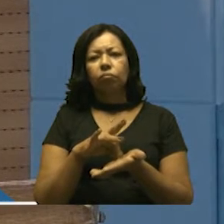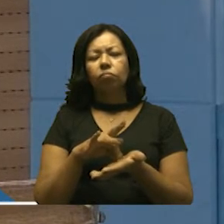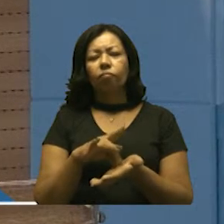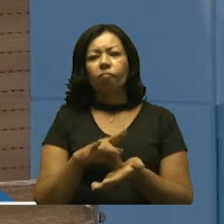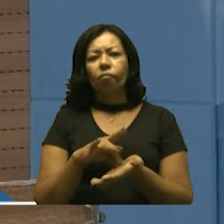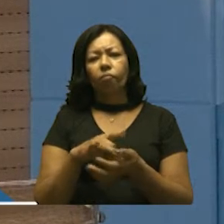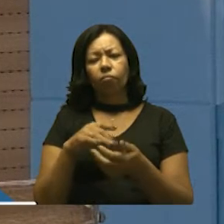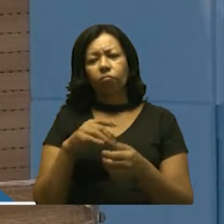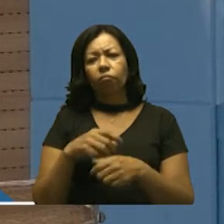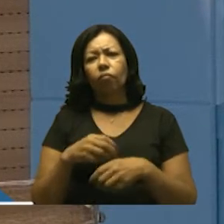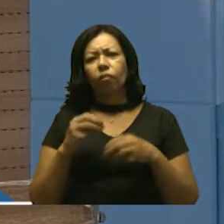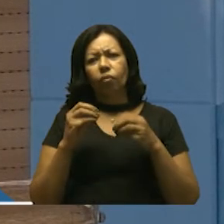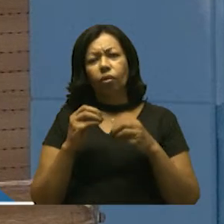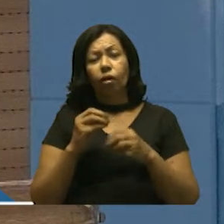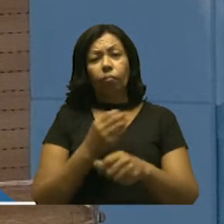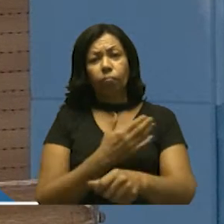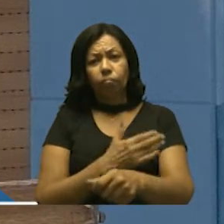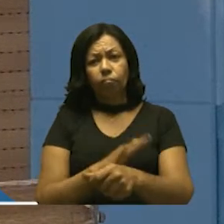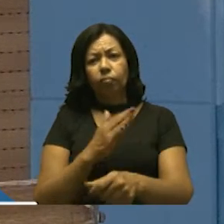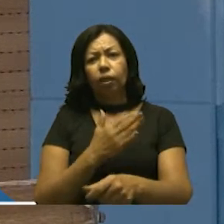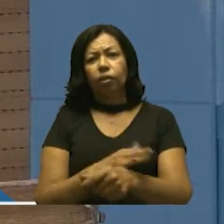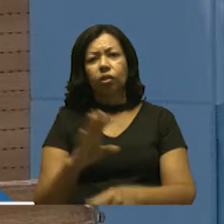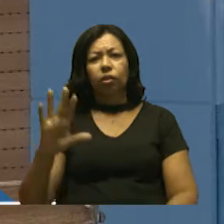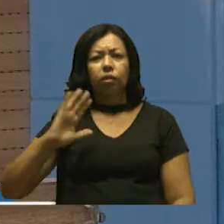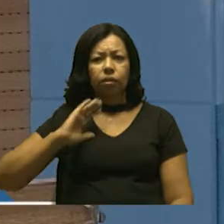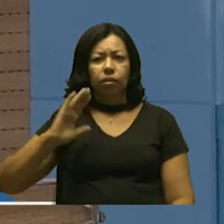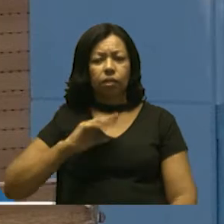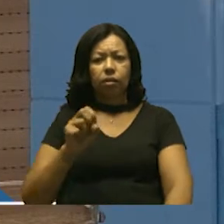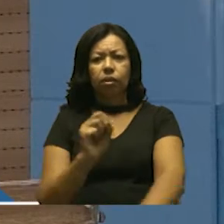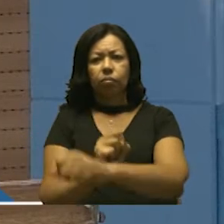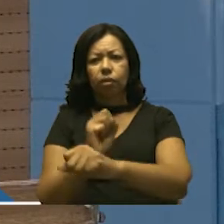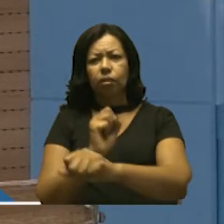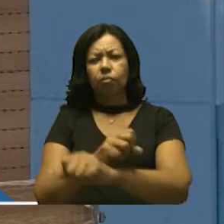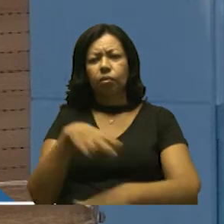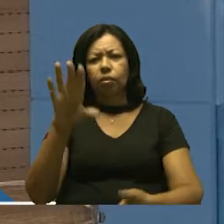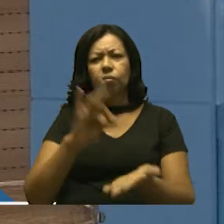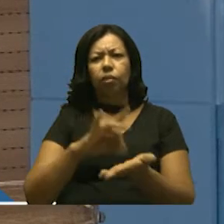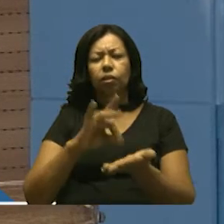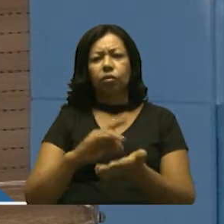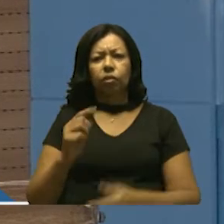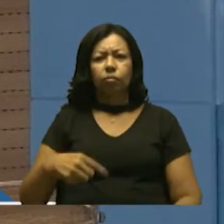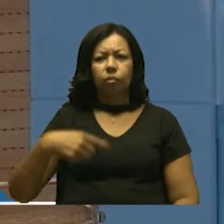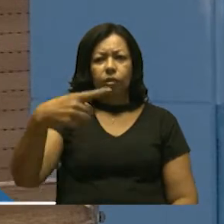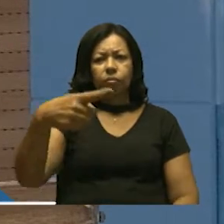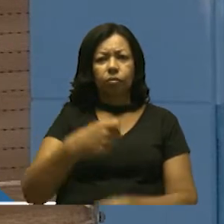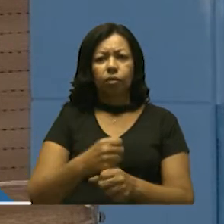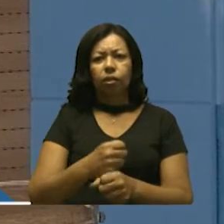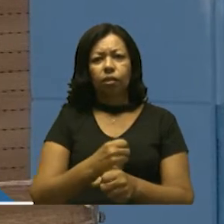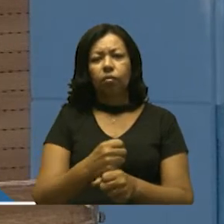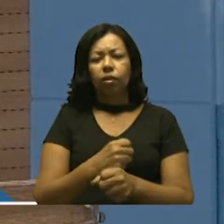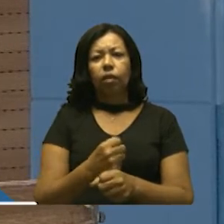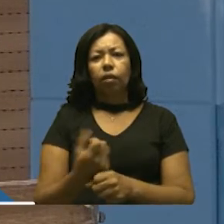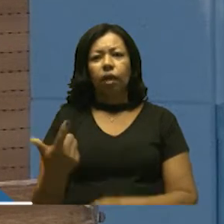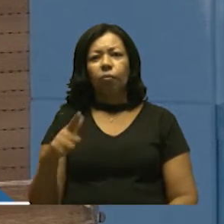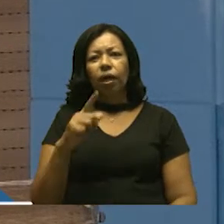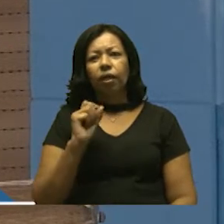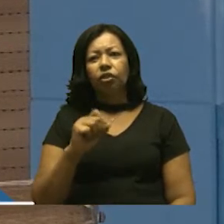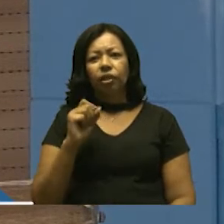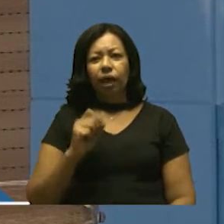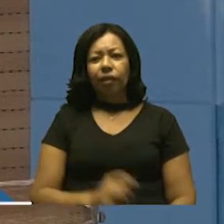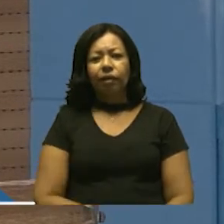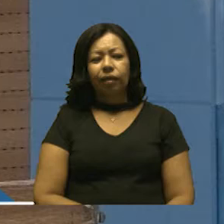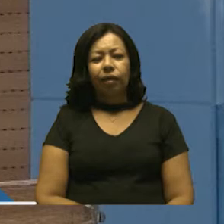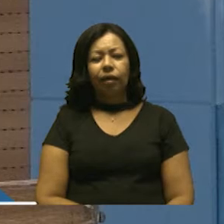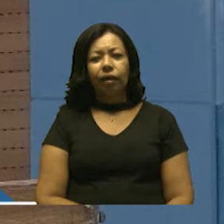recíproca em prática em nosso município. esperamos realmente em que, no próximo ano, ao vir o orçamento